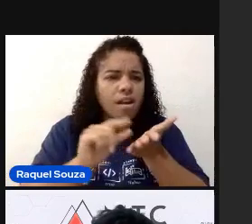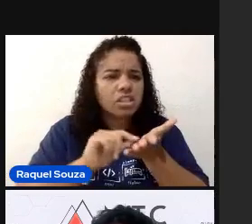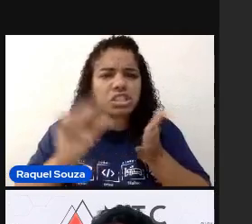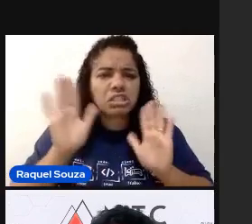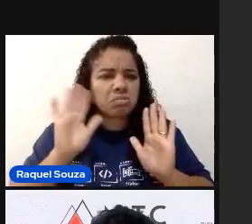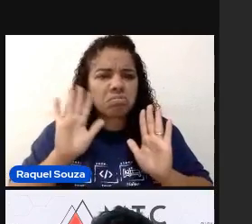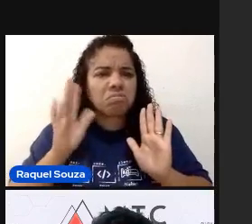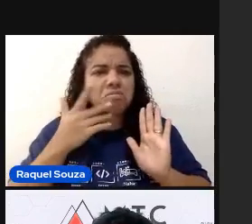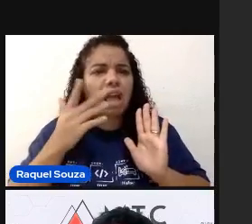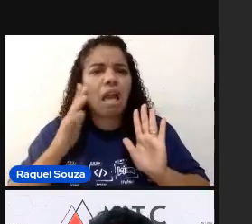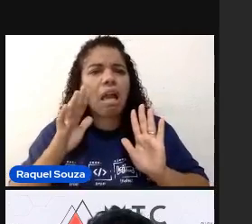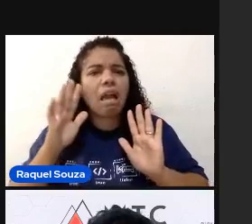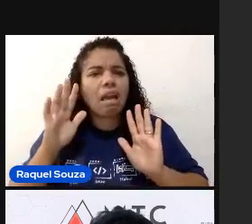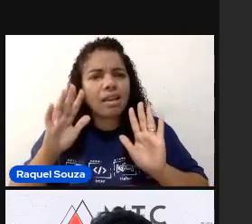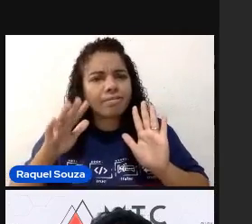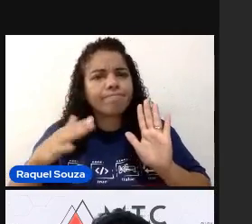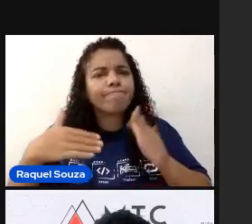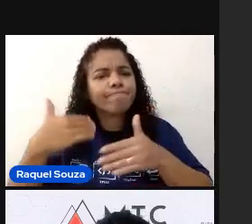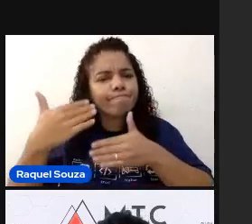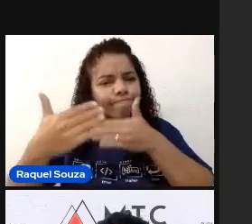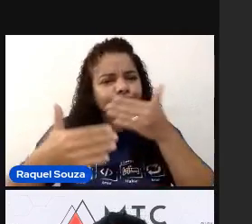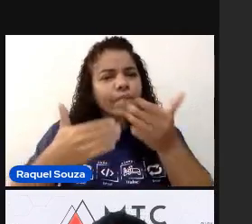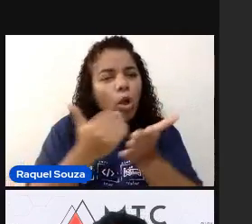ainda embrionária.